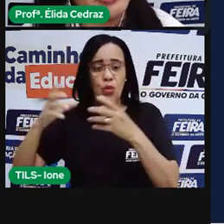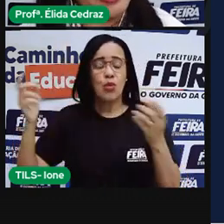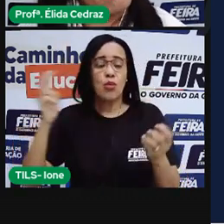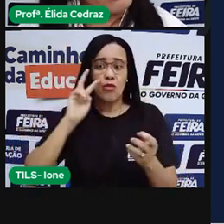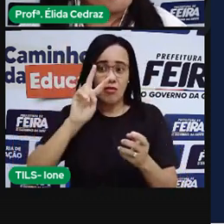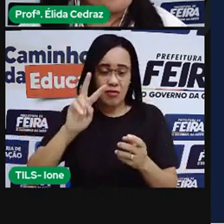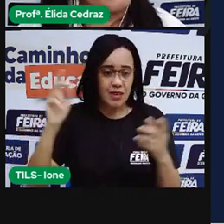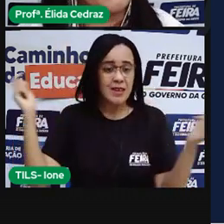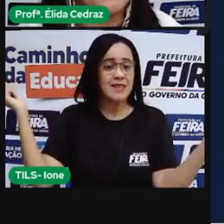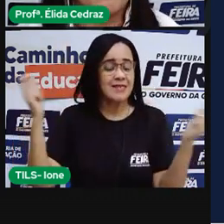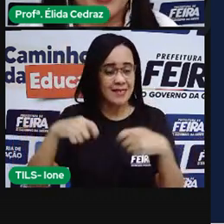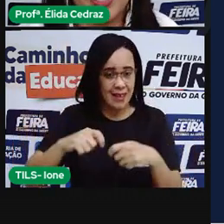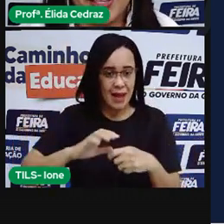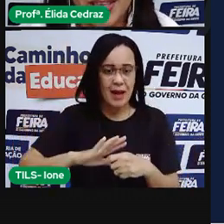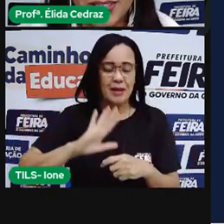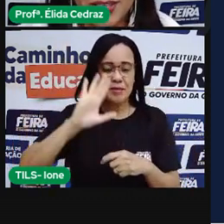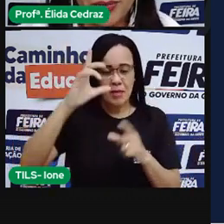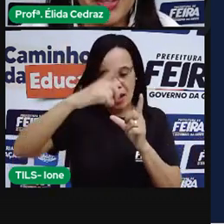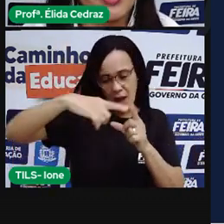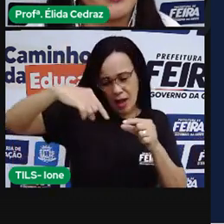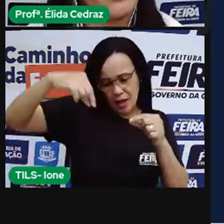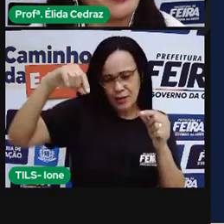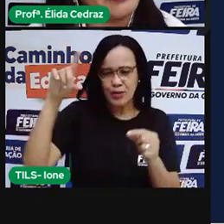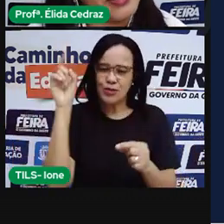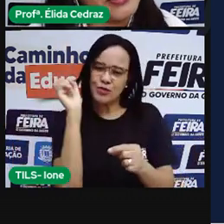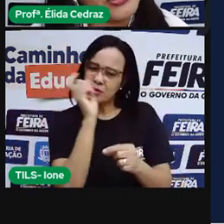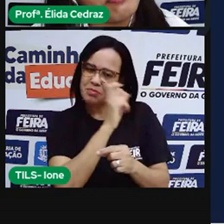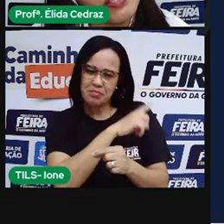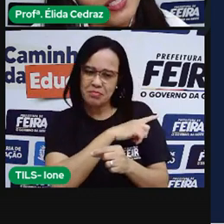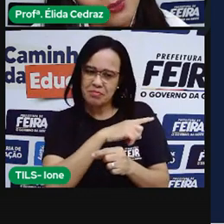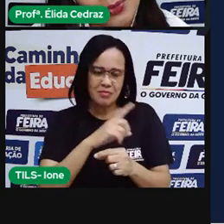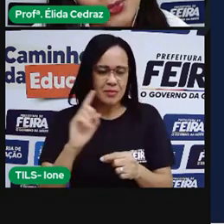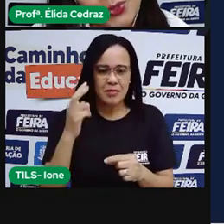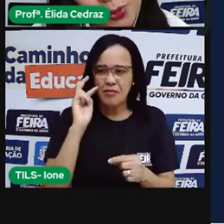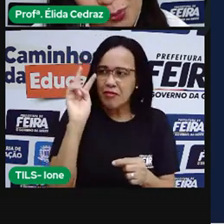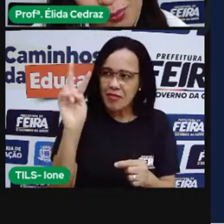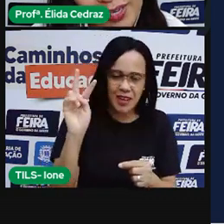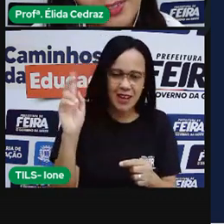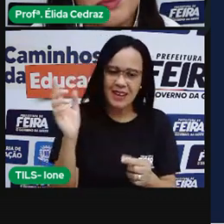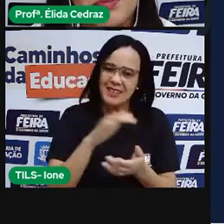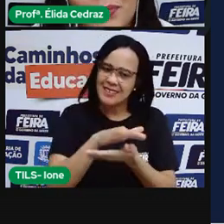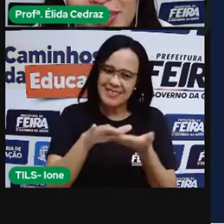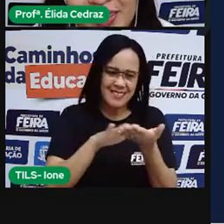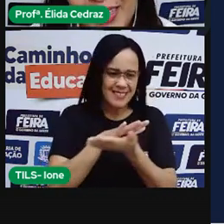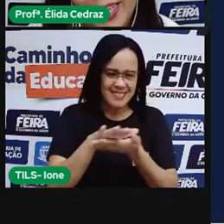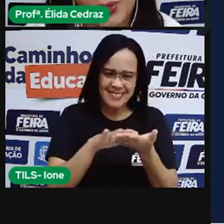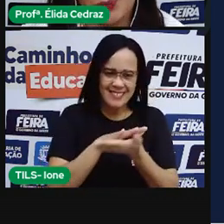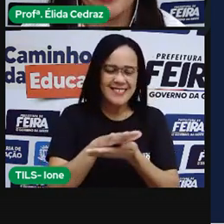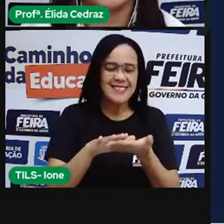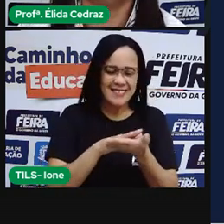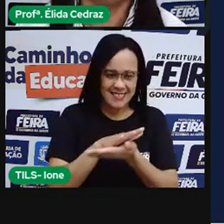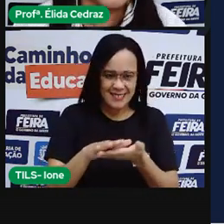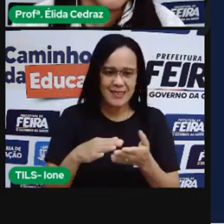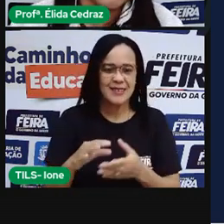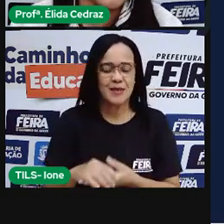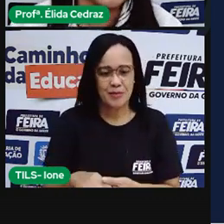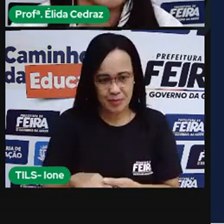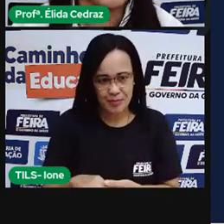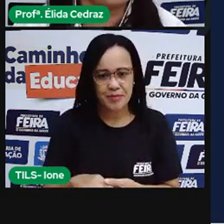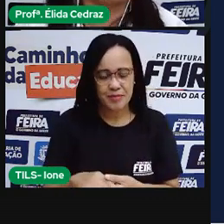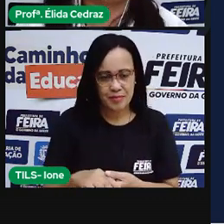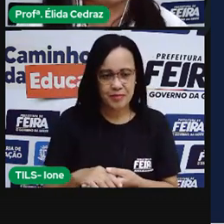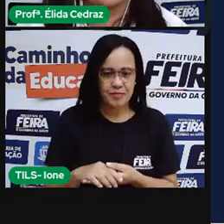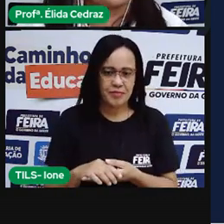não observa a Lua, porque nesta hora, a Terra está fazendo sombra na Lua. Isso